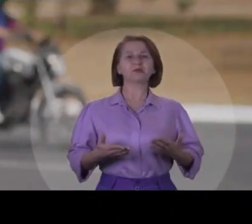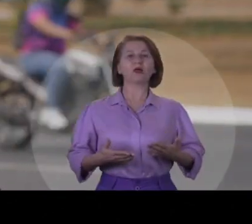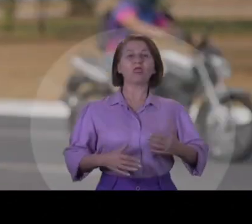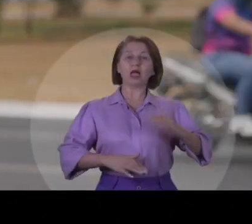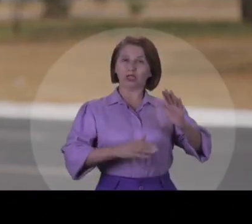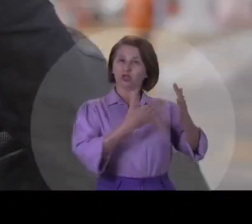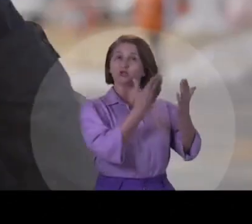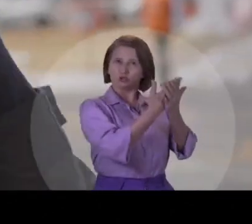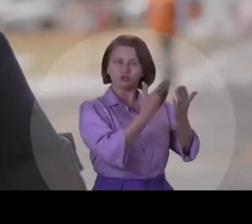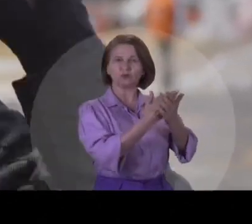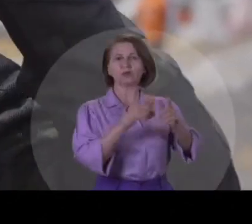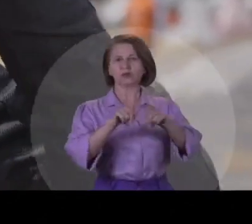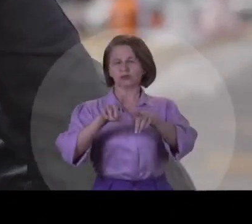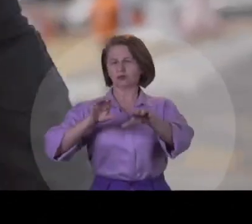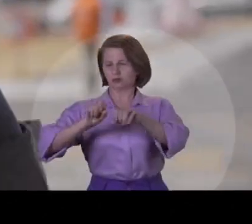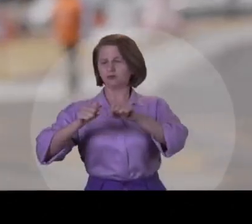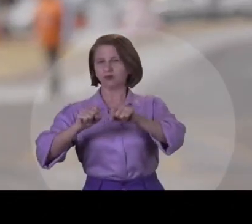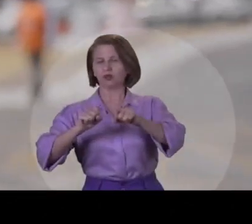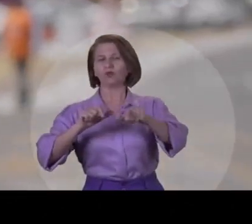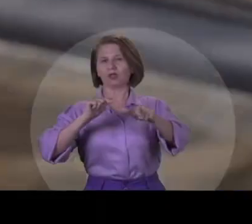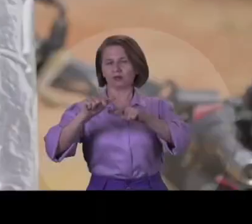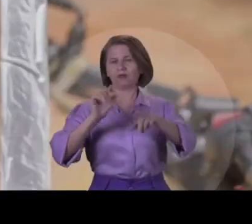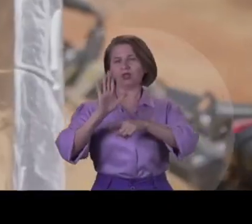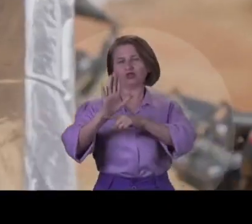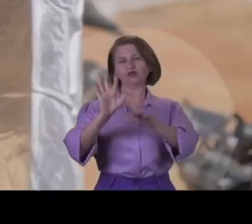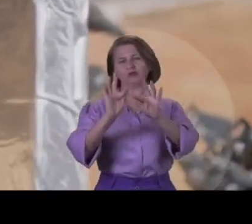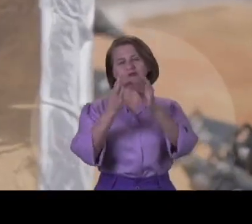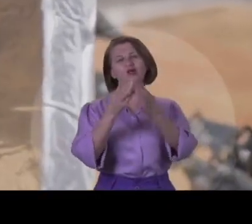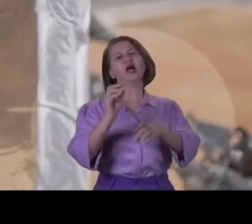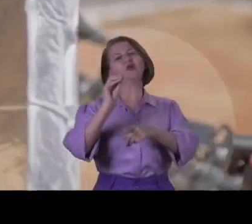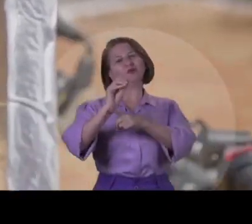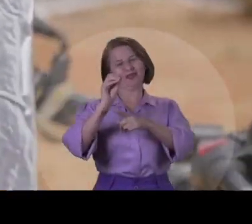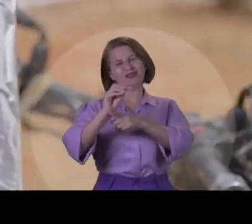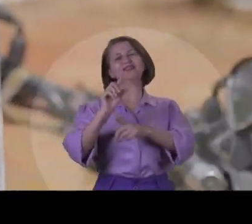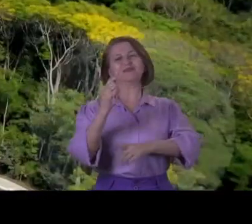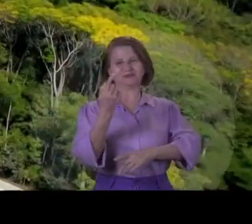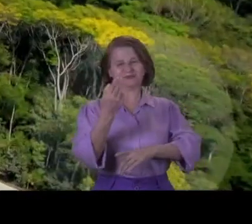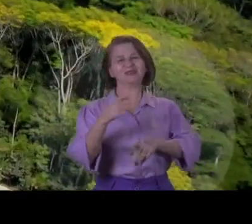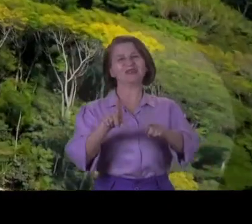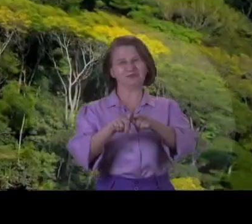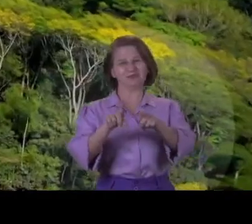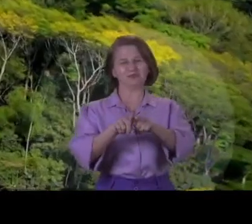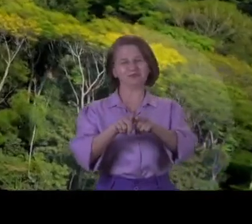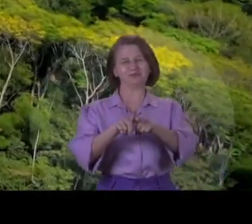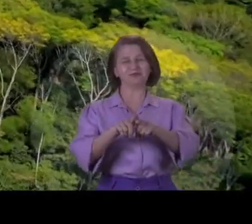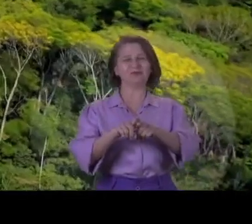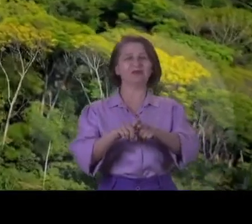Eu sou estudante em motoboy, o meu trabalho sustenta a minha família e ajudo a cuidar de Goiânia.